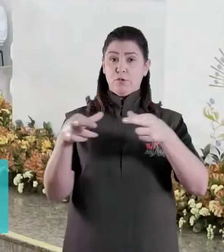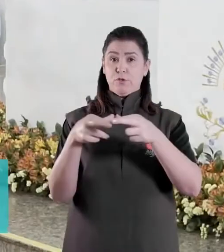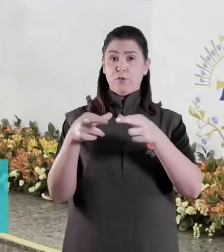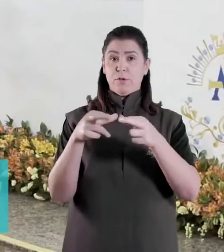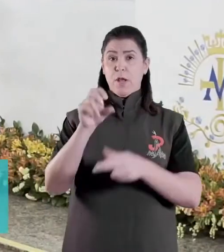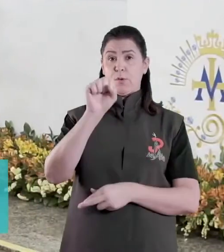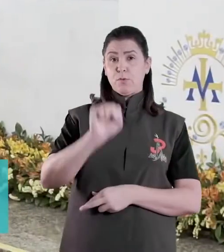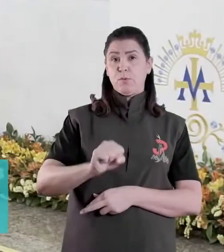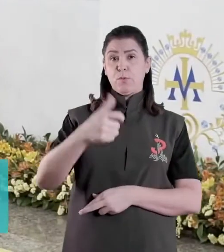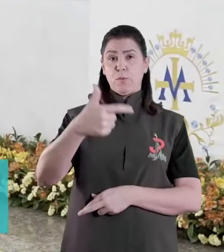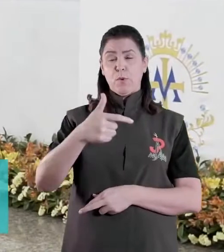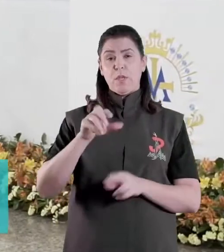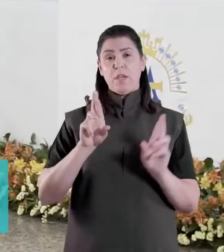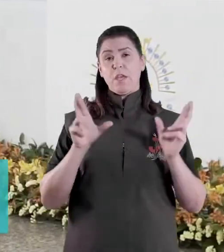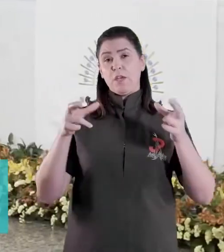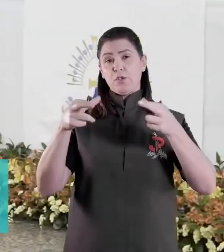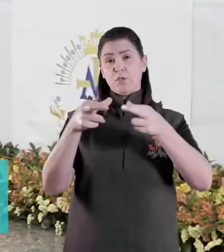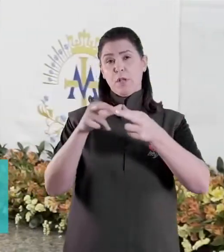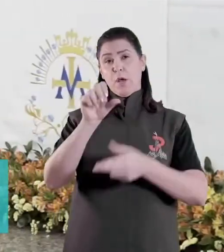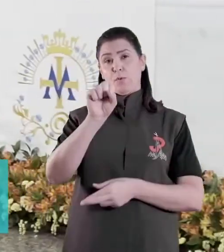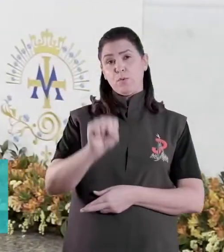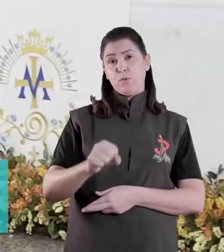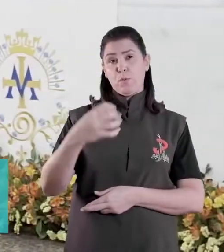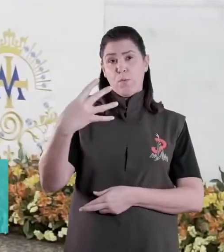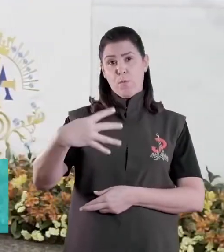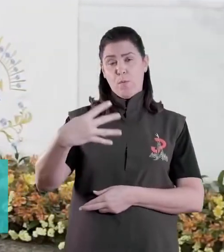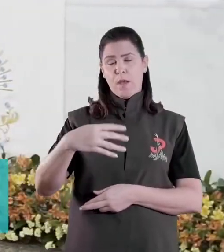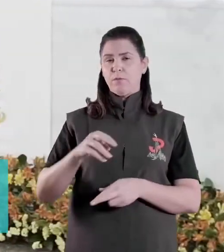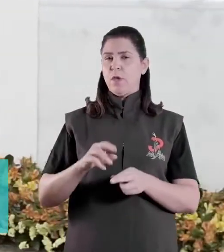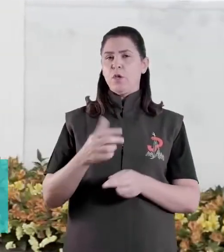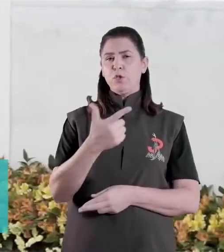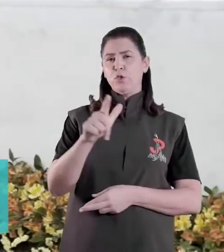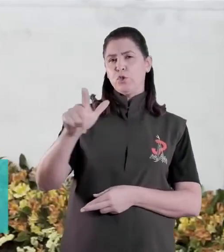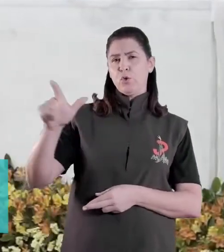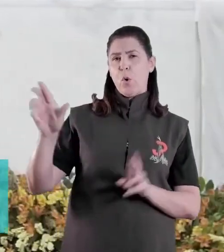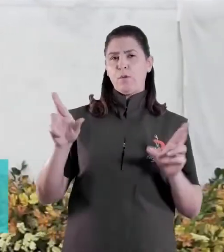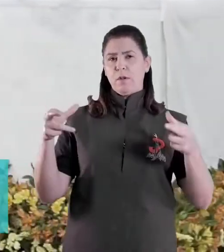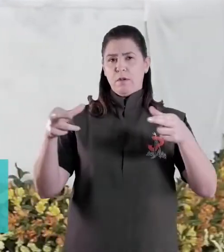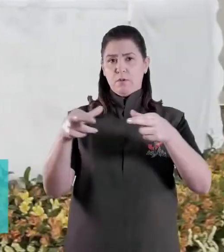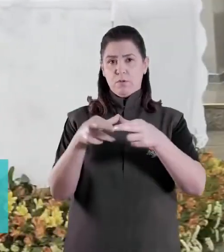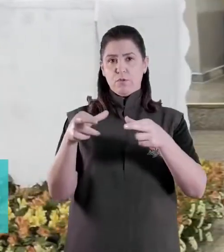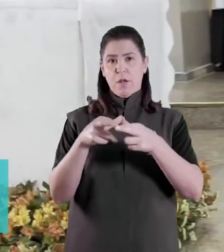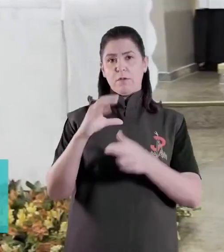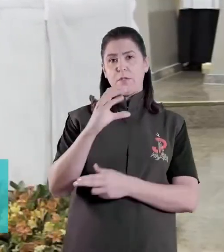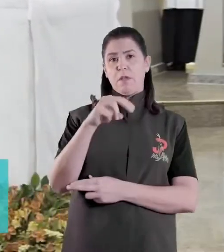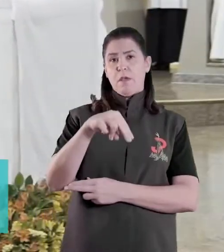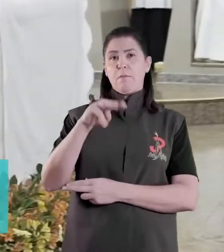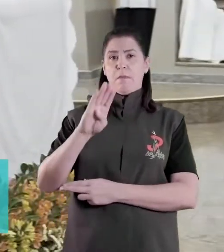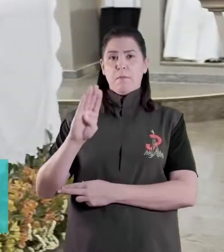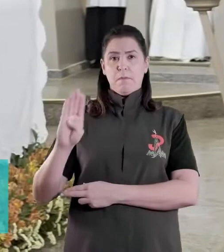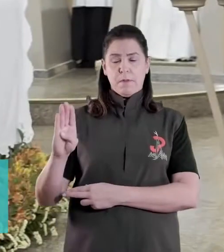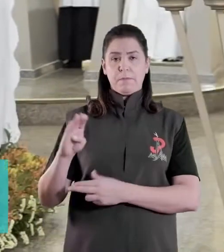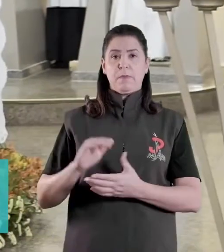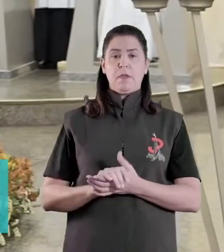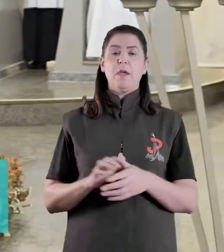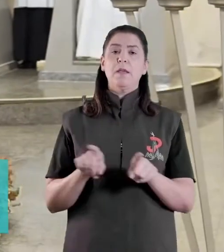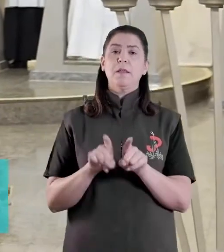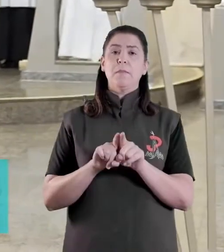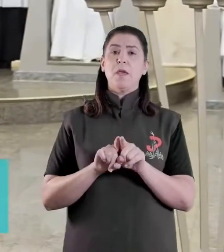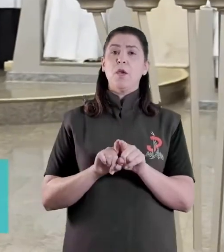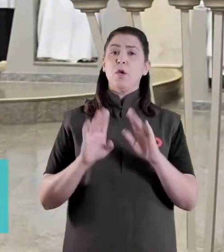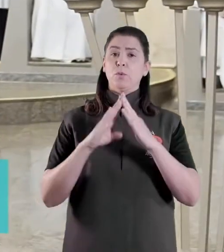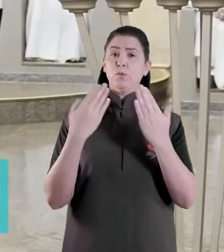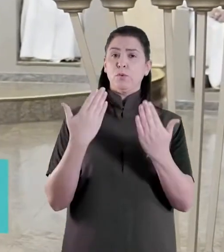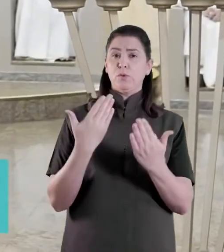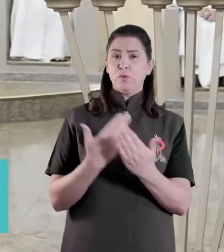4, e de outros regionais da CNBB, do Colégio Arquídeo Cezano de Consultores,